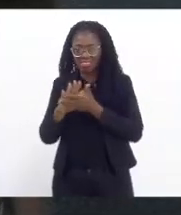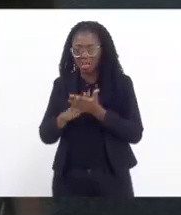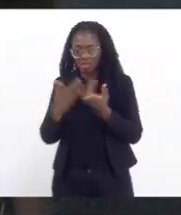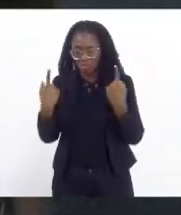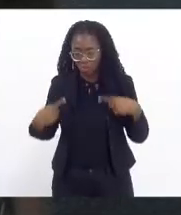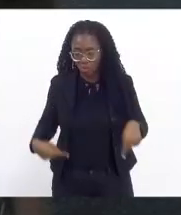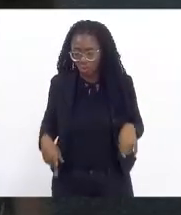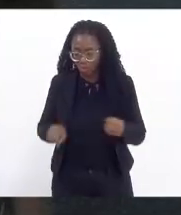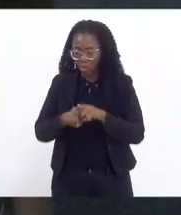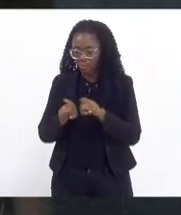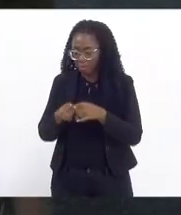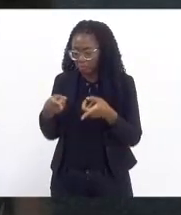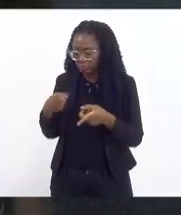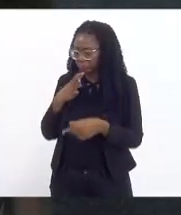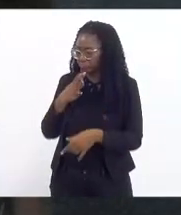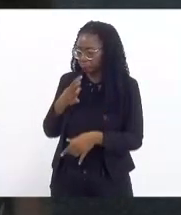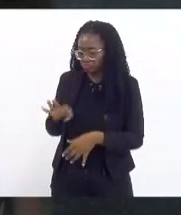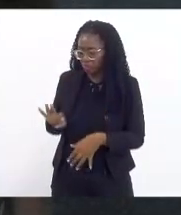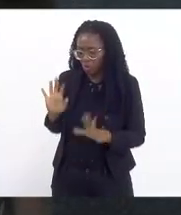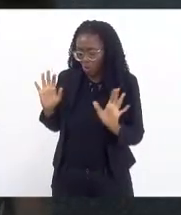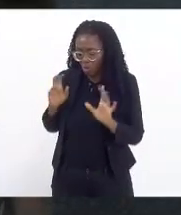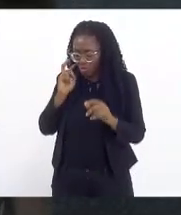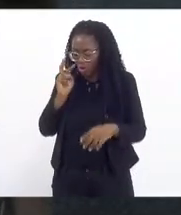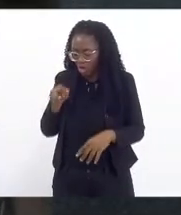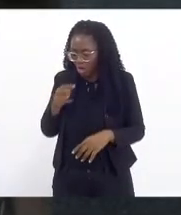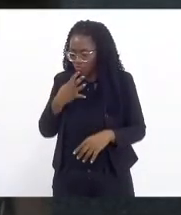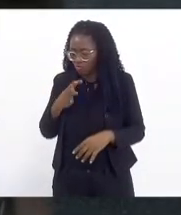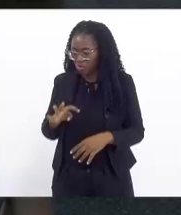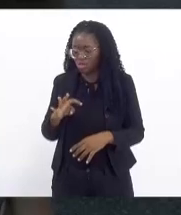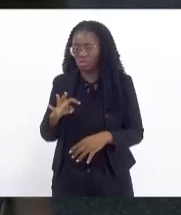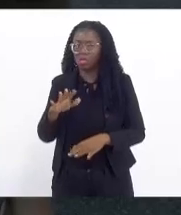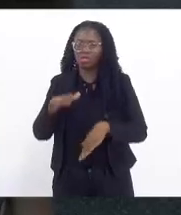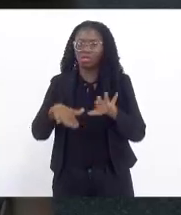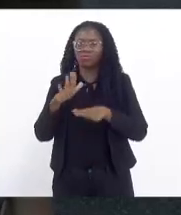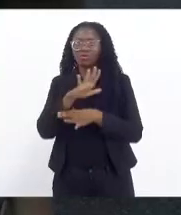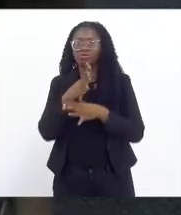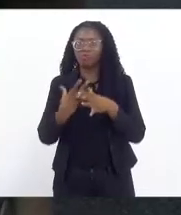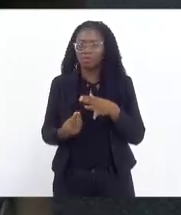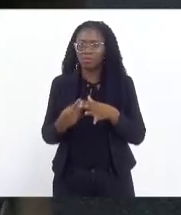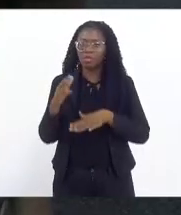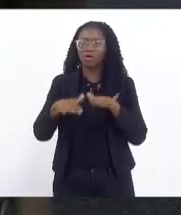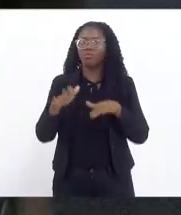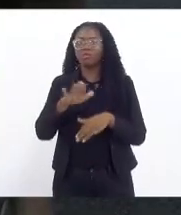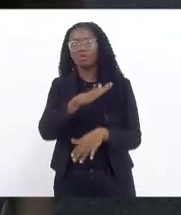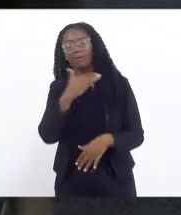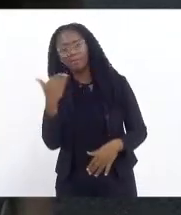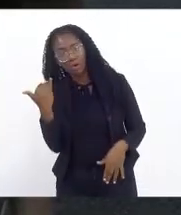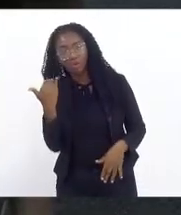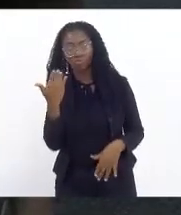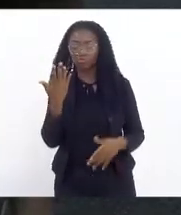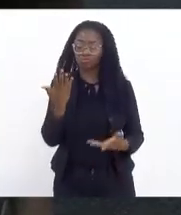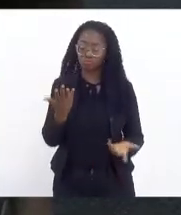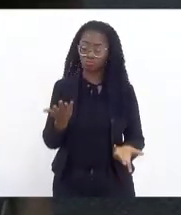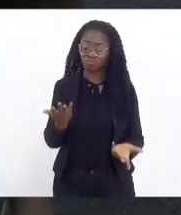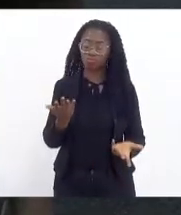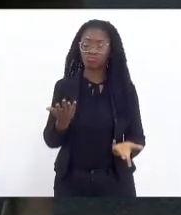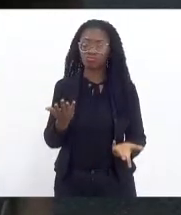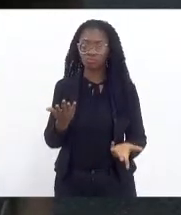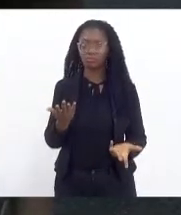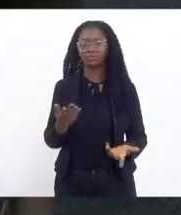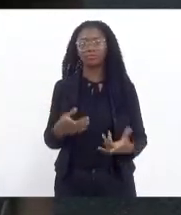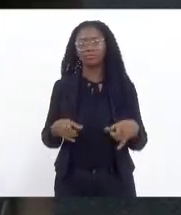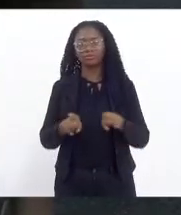identificado, por trás desse desaparecimento pode ter uma morte de uma mulher. E dentro desse